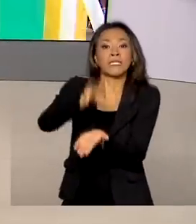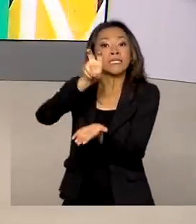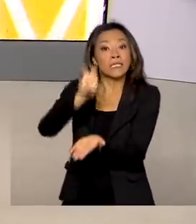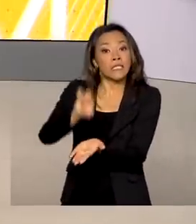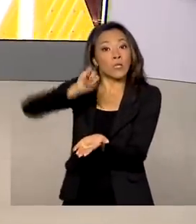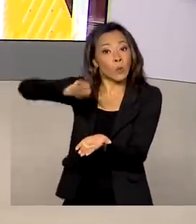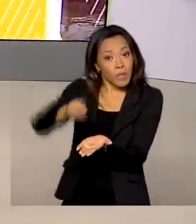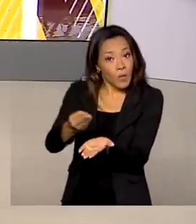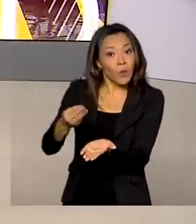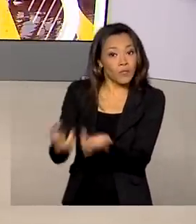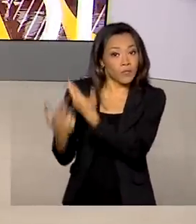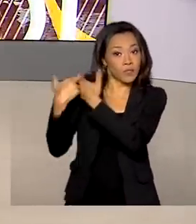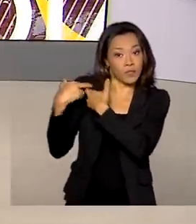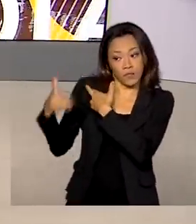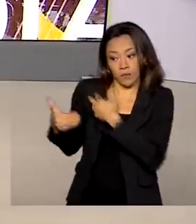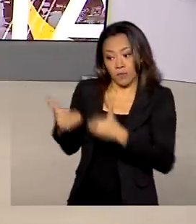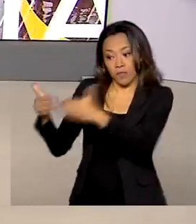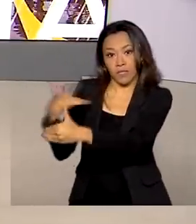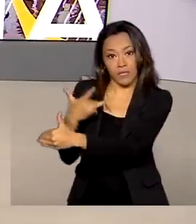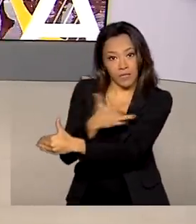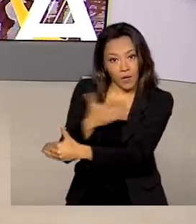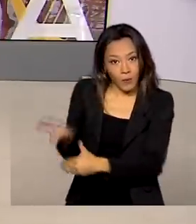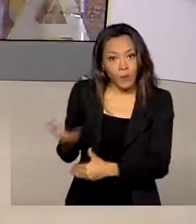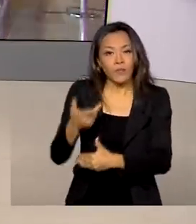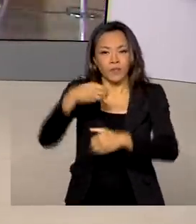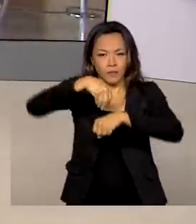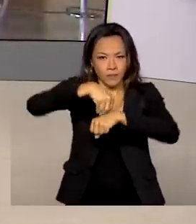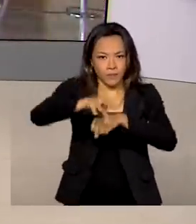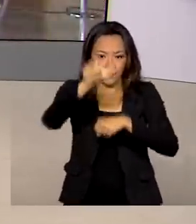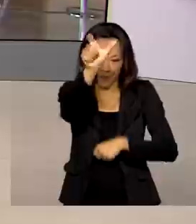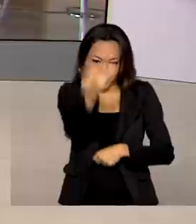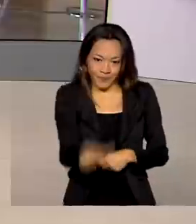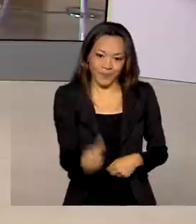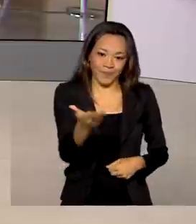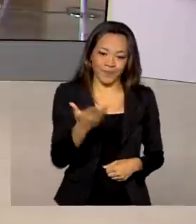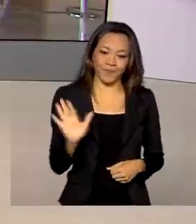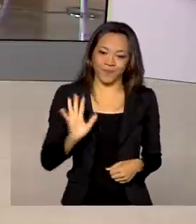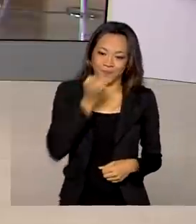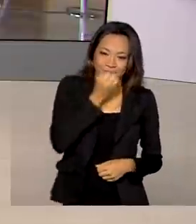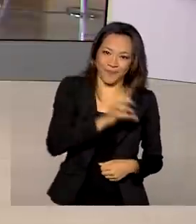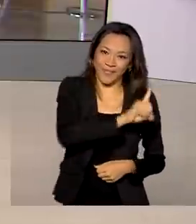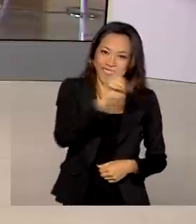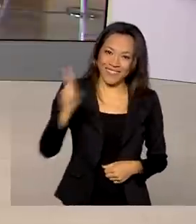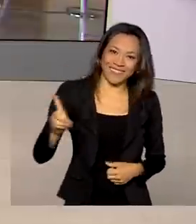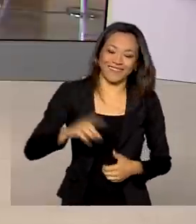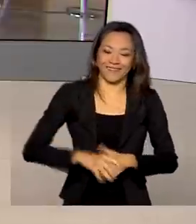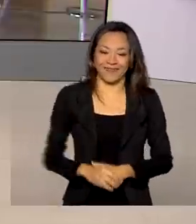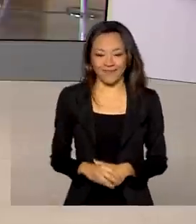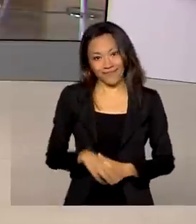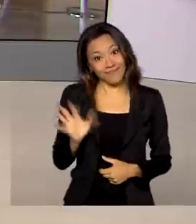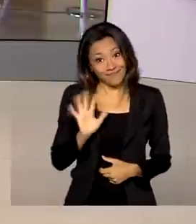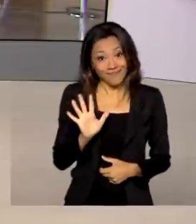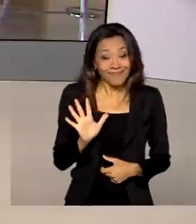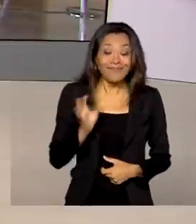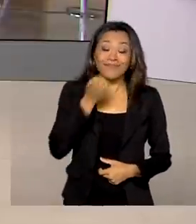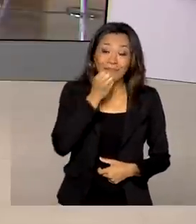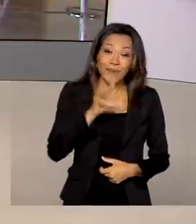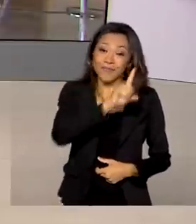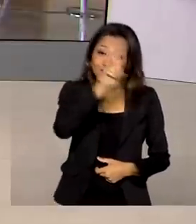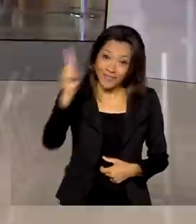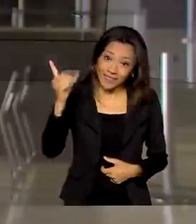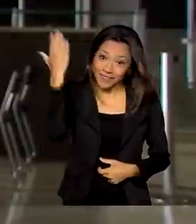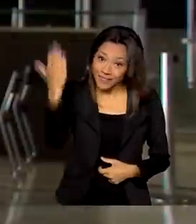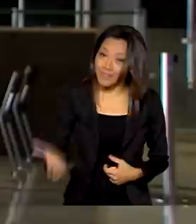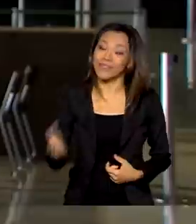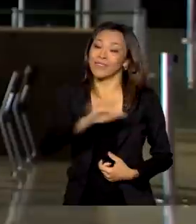doses pelo Ministério da Saúde. Quem nos dá os detalhes ao vivo é Glauco de Queiroz. Glauco, bom dia para você. Olá, Renata. Bom dia para você e